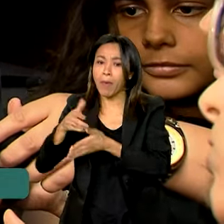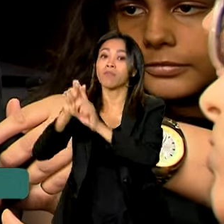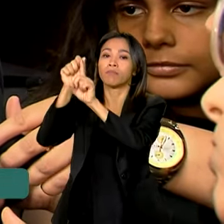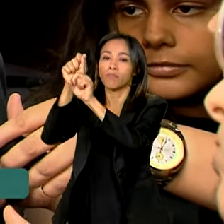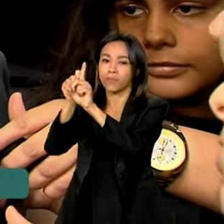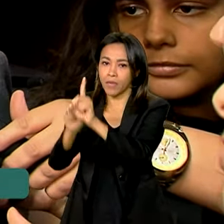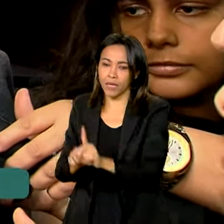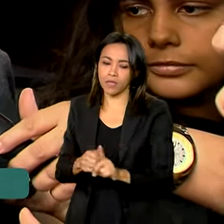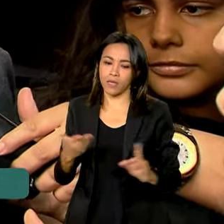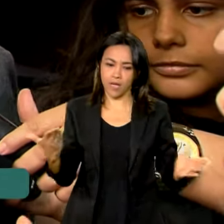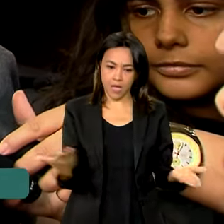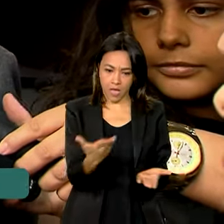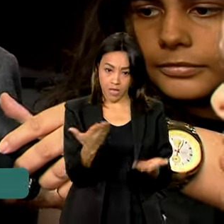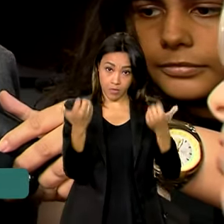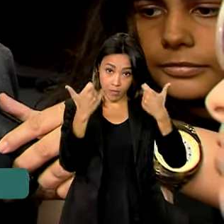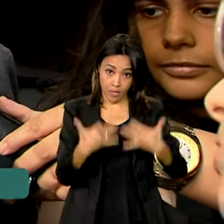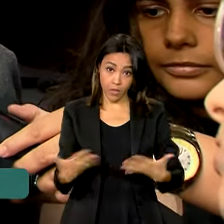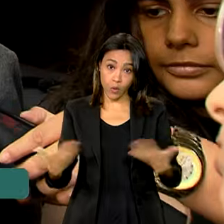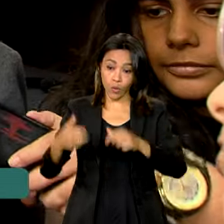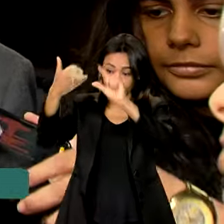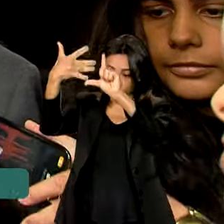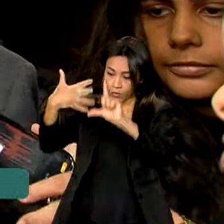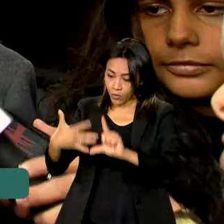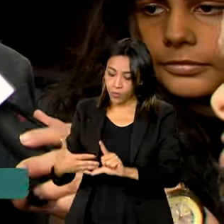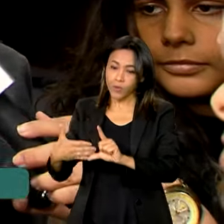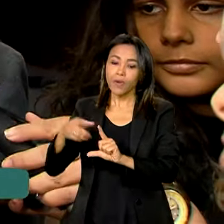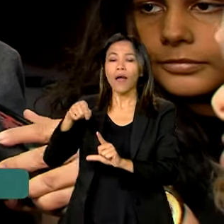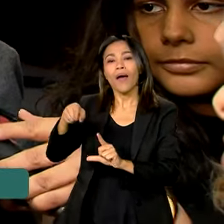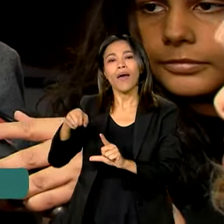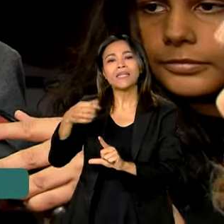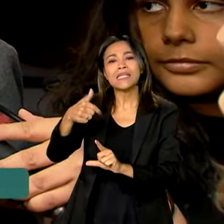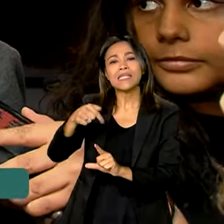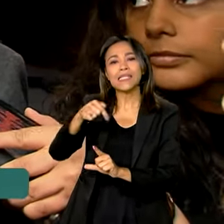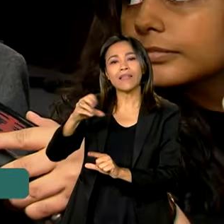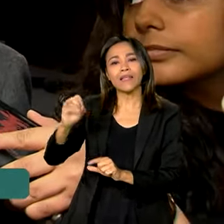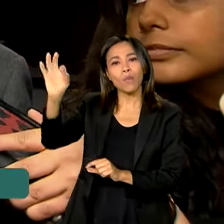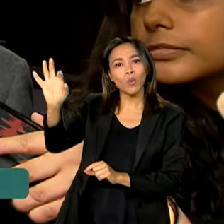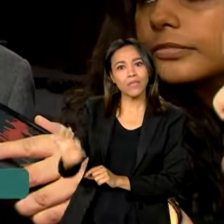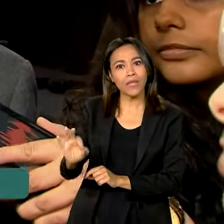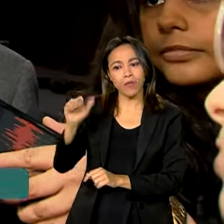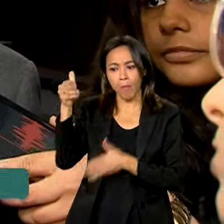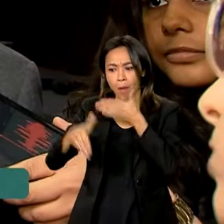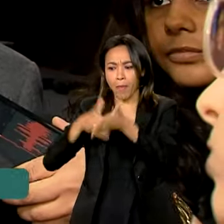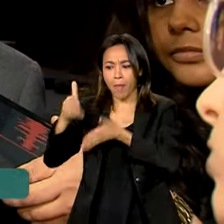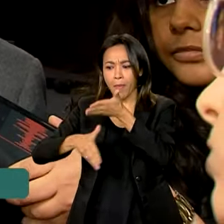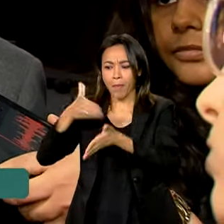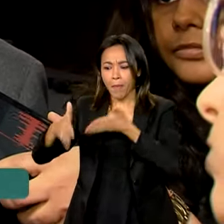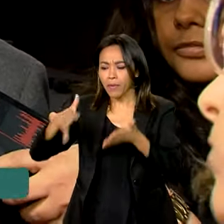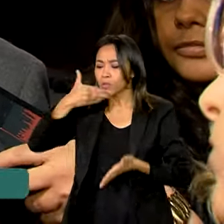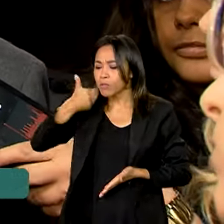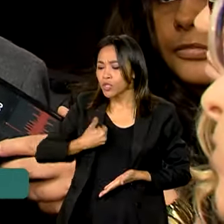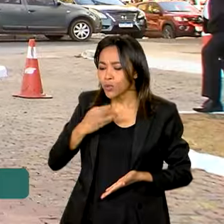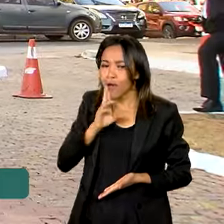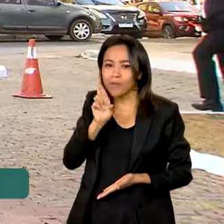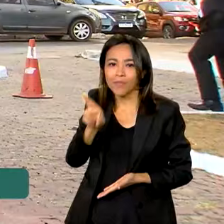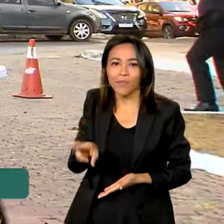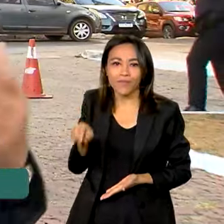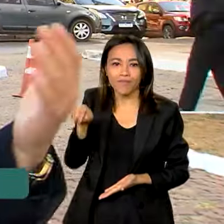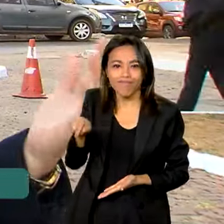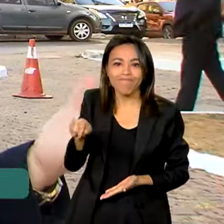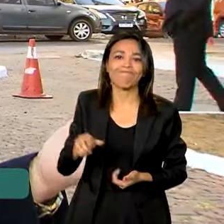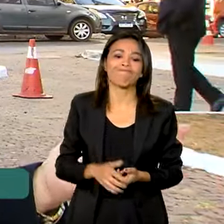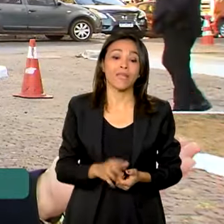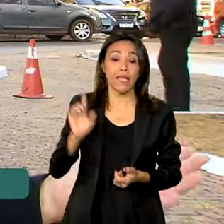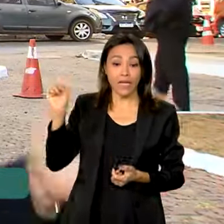plataforma Meu INSS já atende a quase 70%, em alguns momentos até 80% dos pedidos da sociedade. O